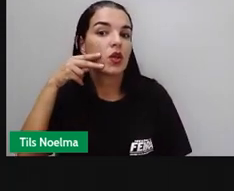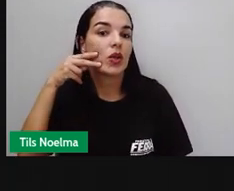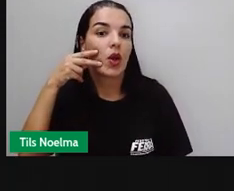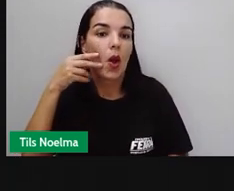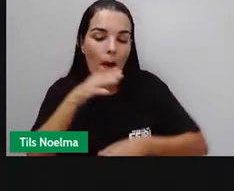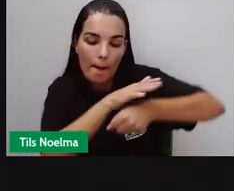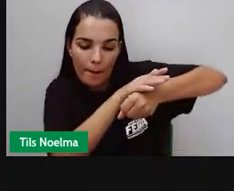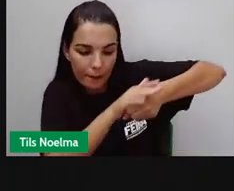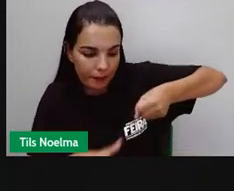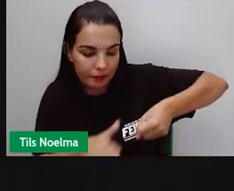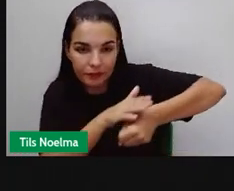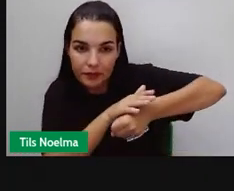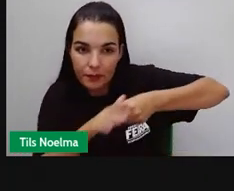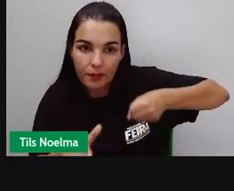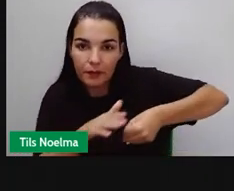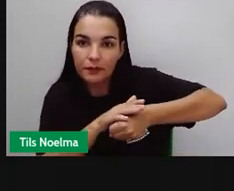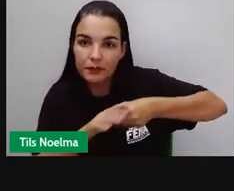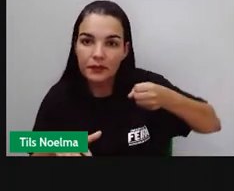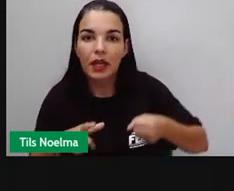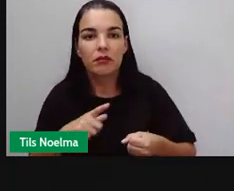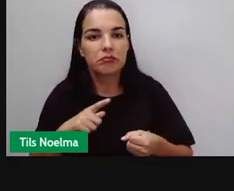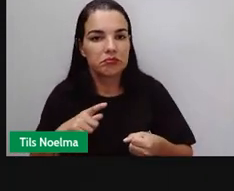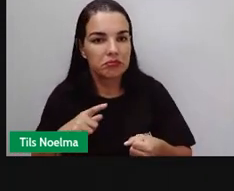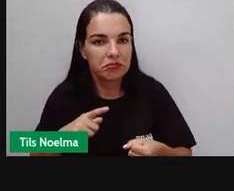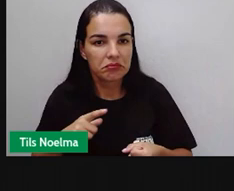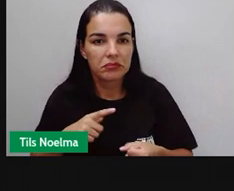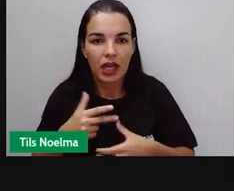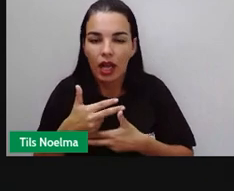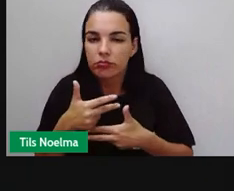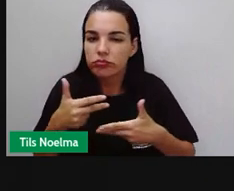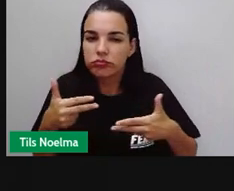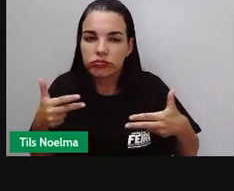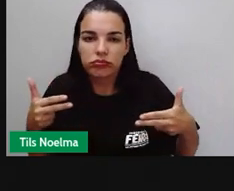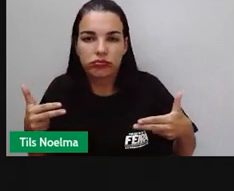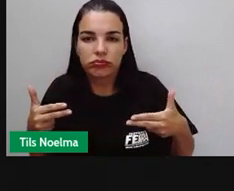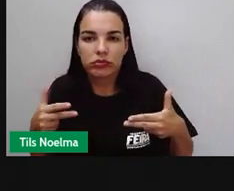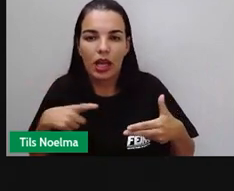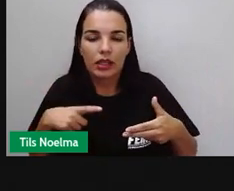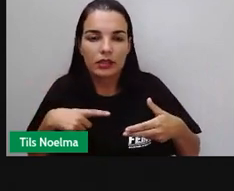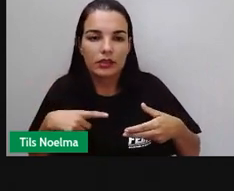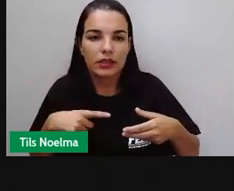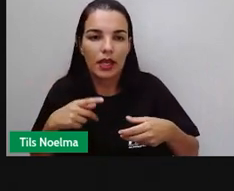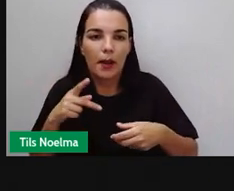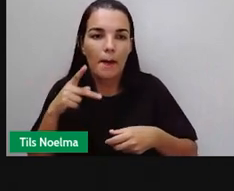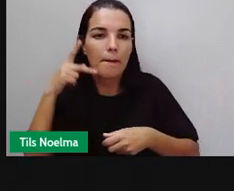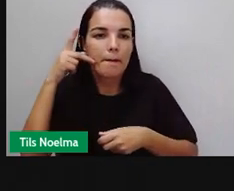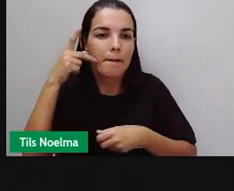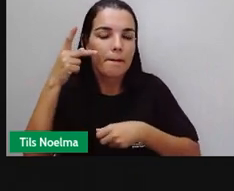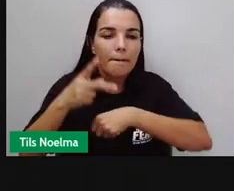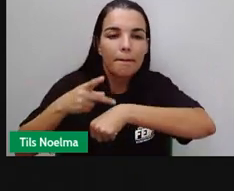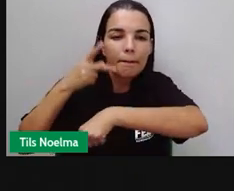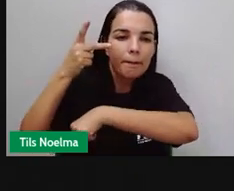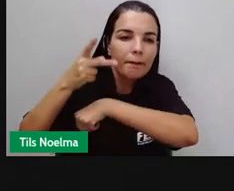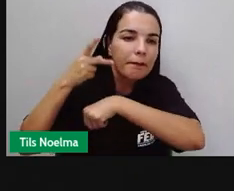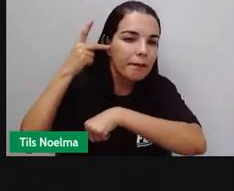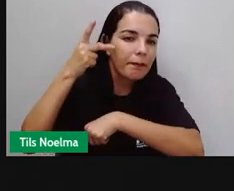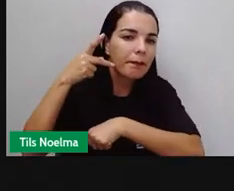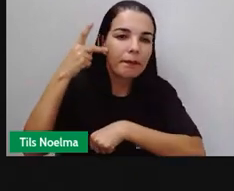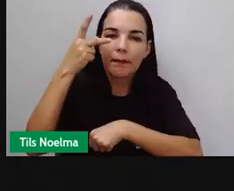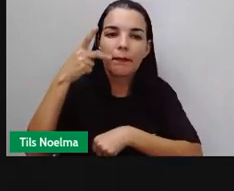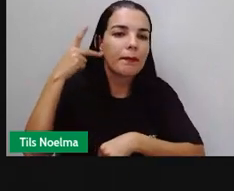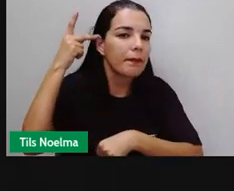copa, mortadela, dentre outros produtos. Presuntos, pique, sucrute,